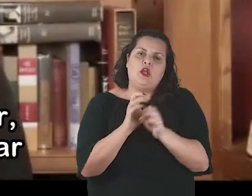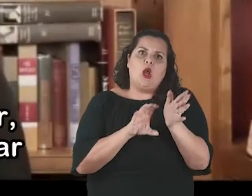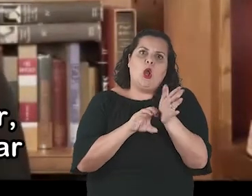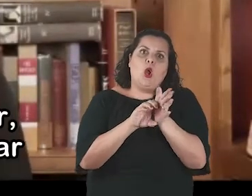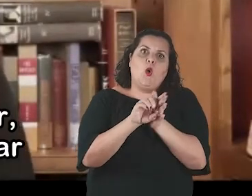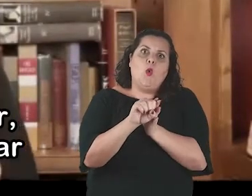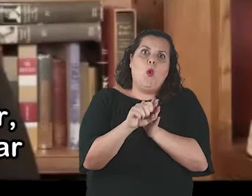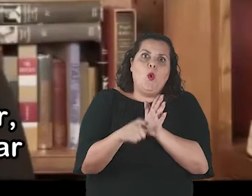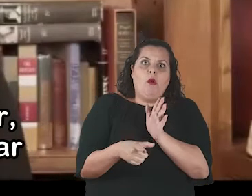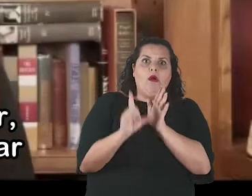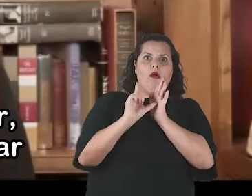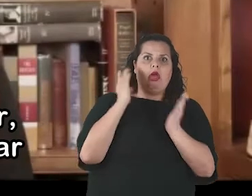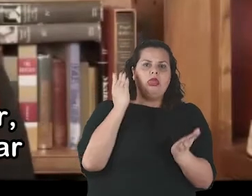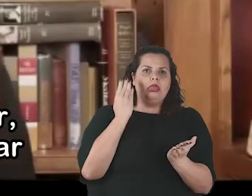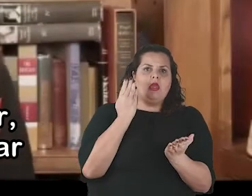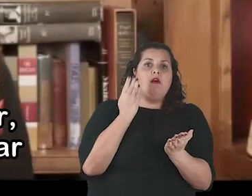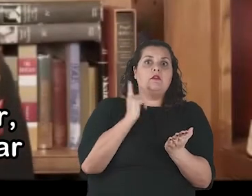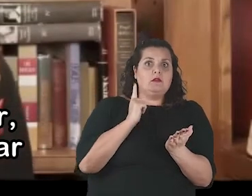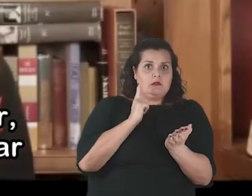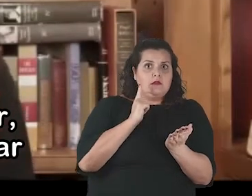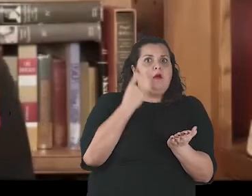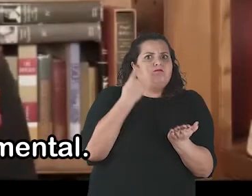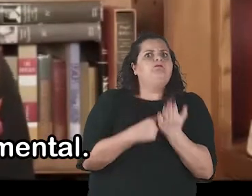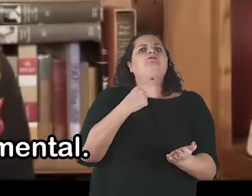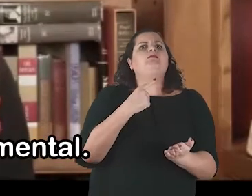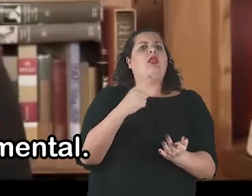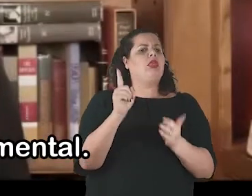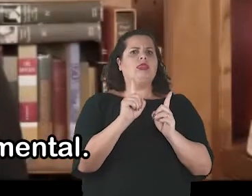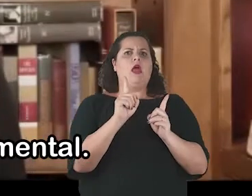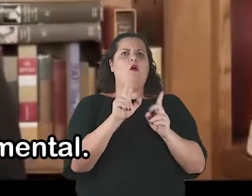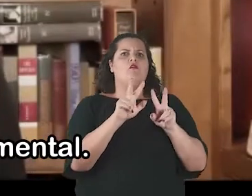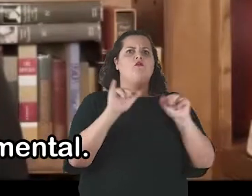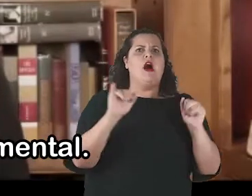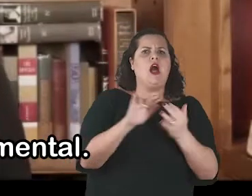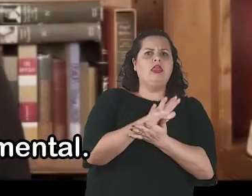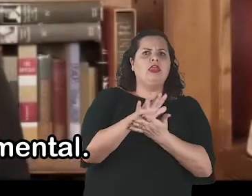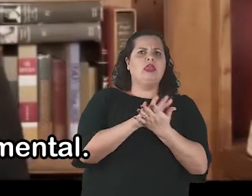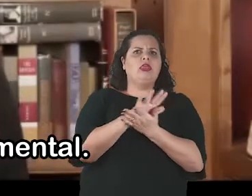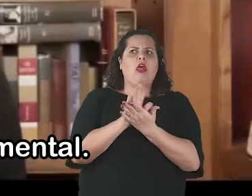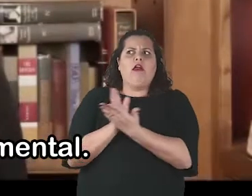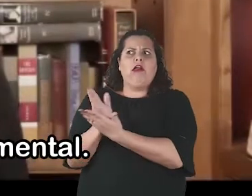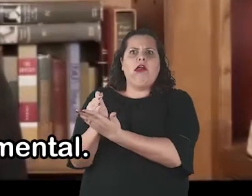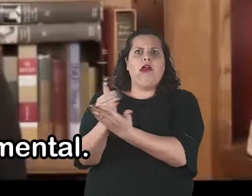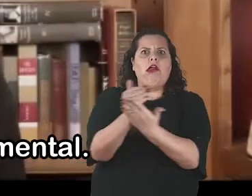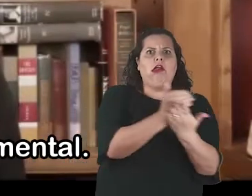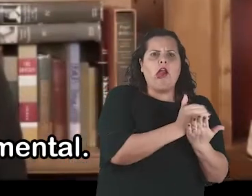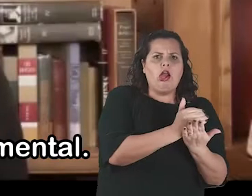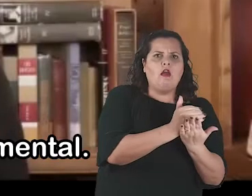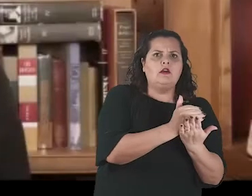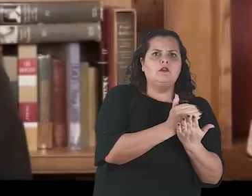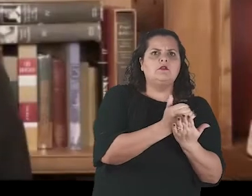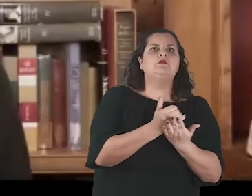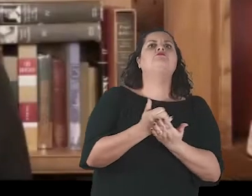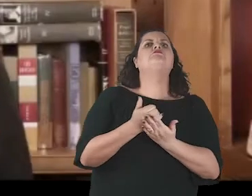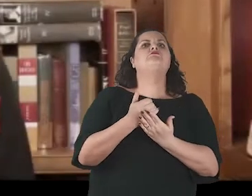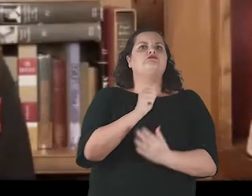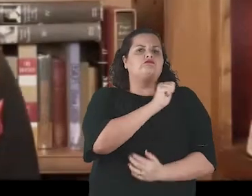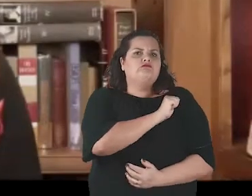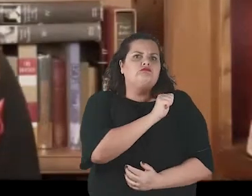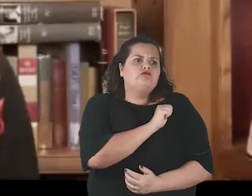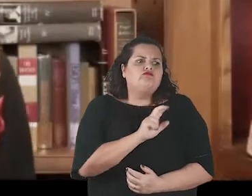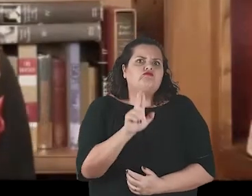coletar, armazenar, compartilhar, manter ou utilizar informações de estudantes para fins de